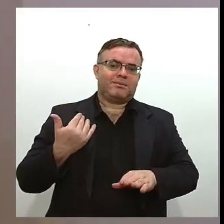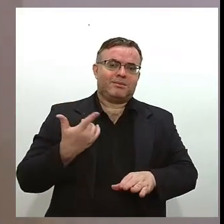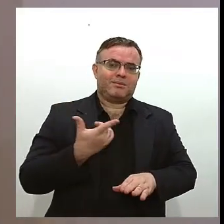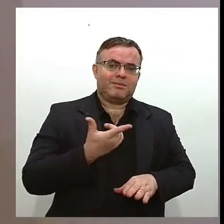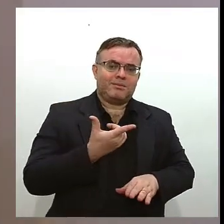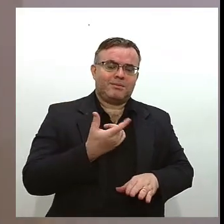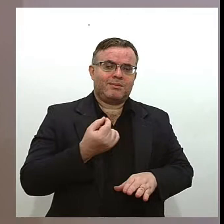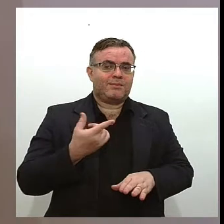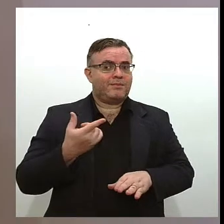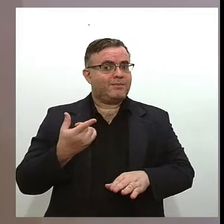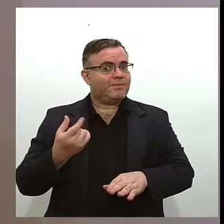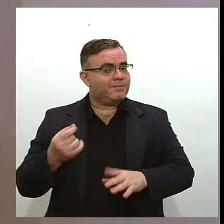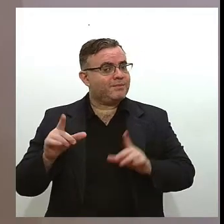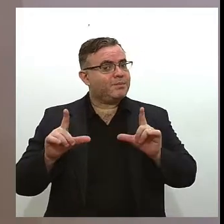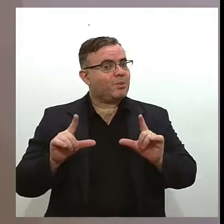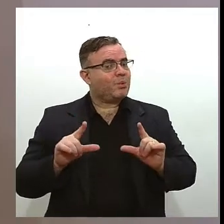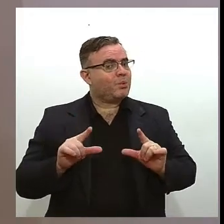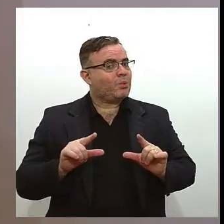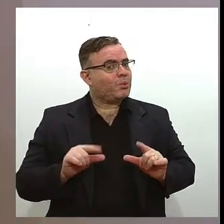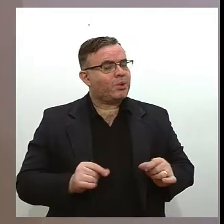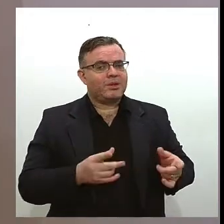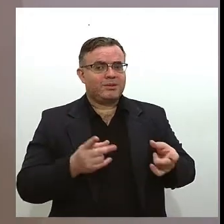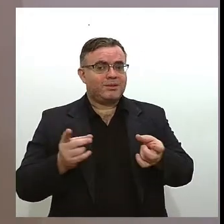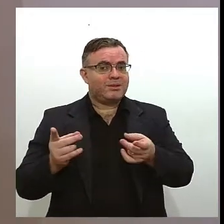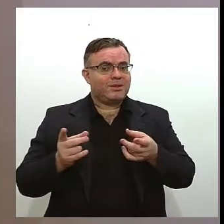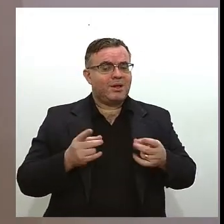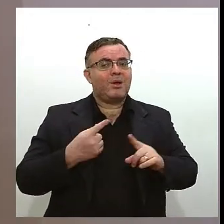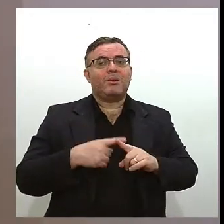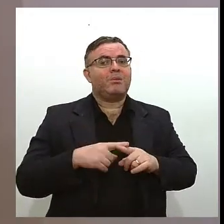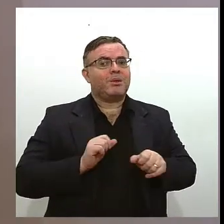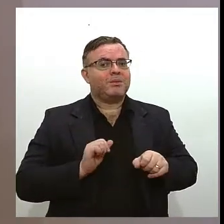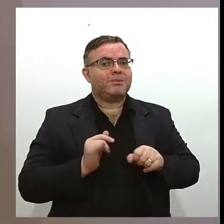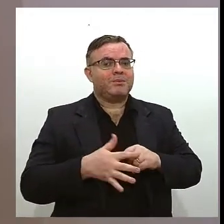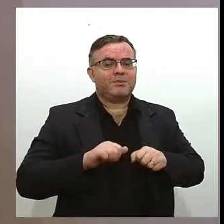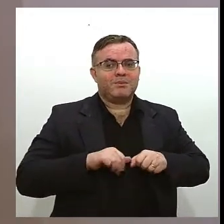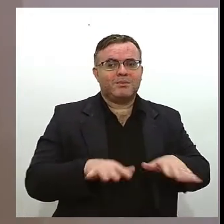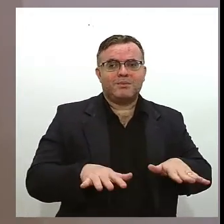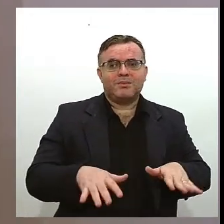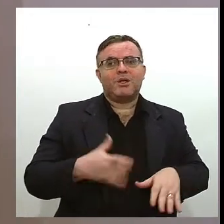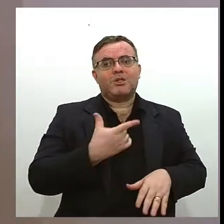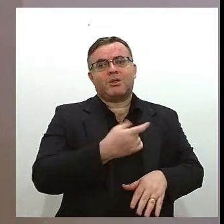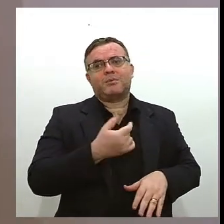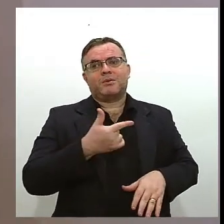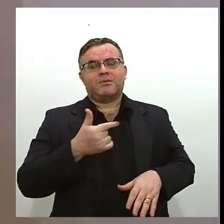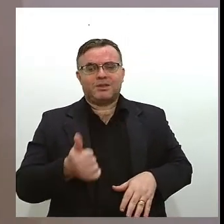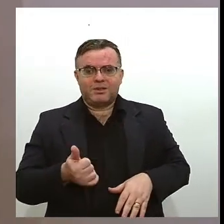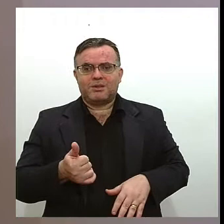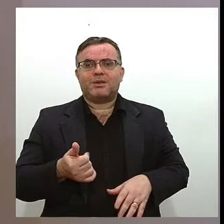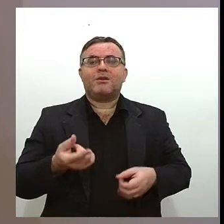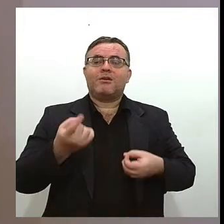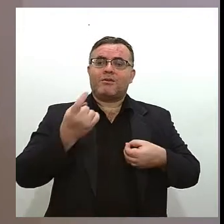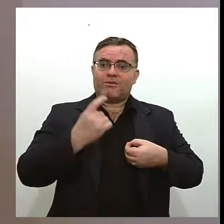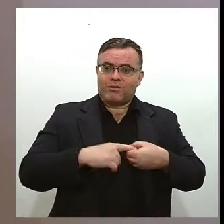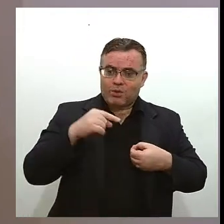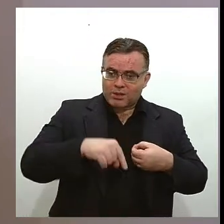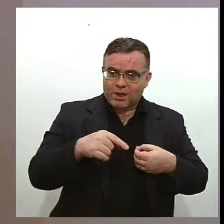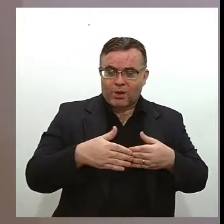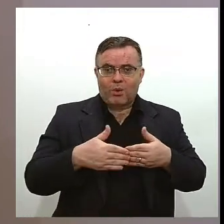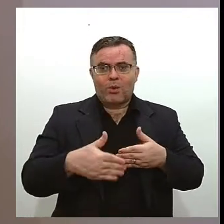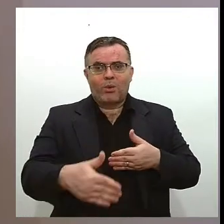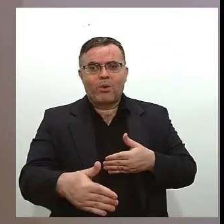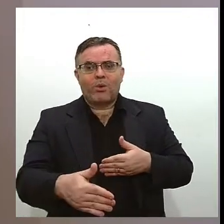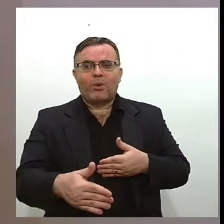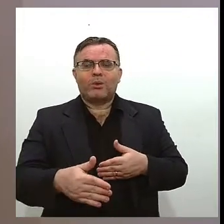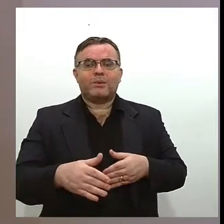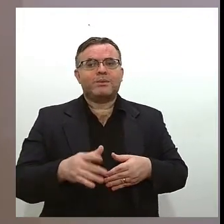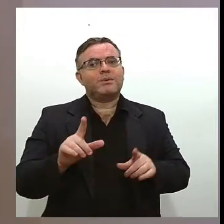com a queda brusca nas vendas em função da pandemia em 2021 houve uma retomada com um leve crescimento